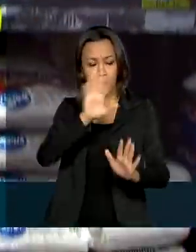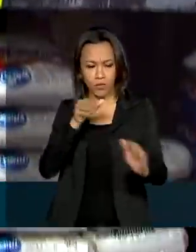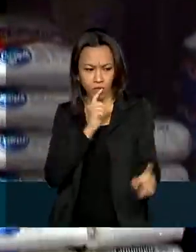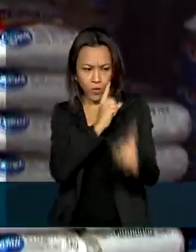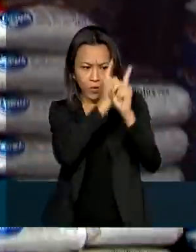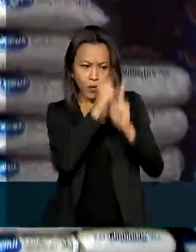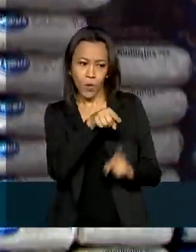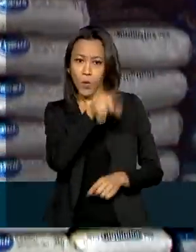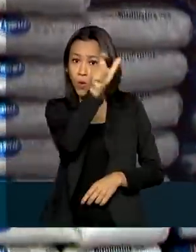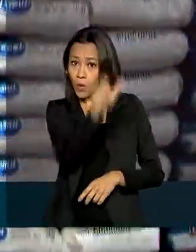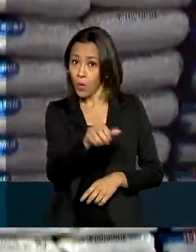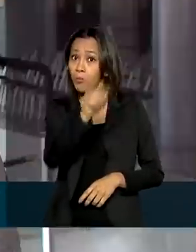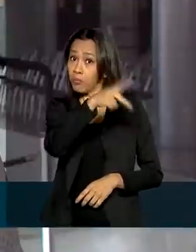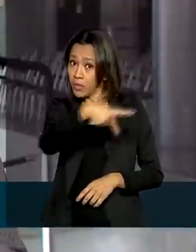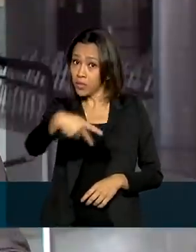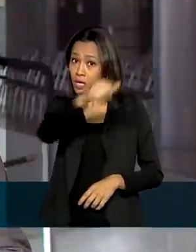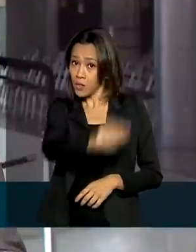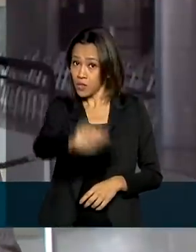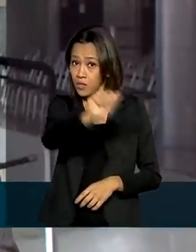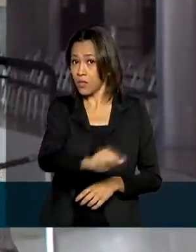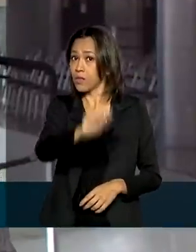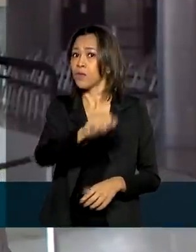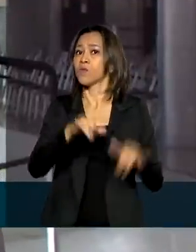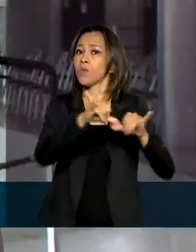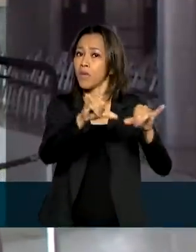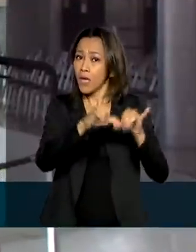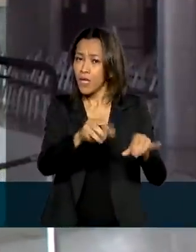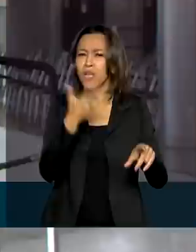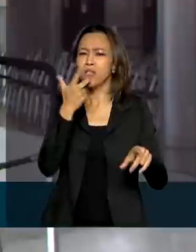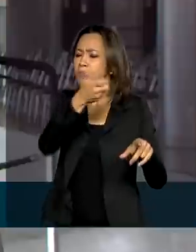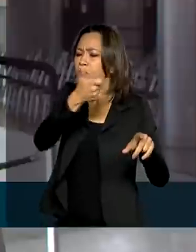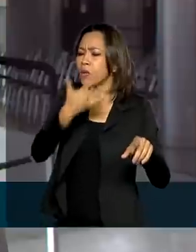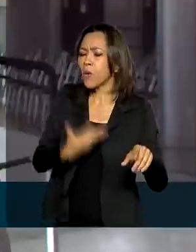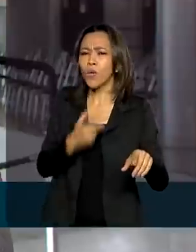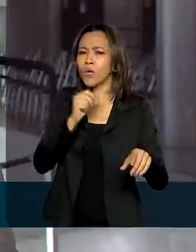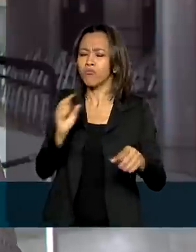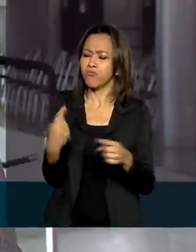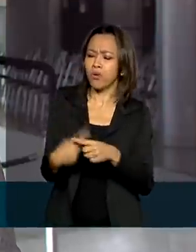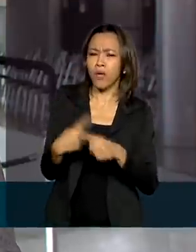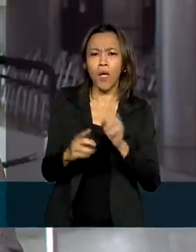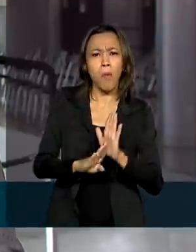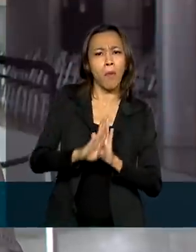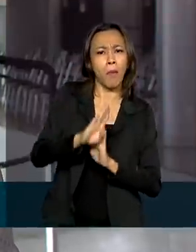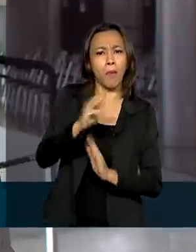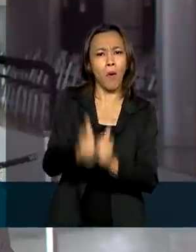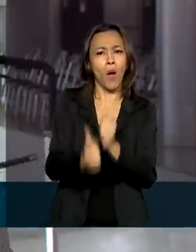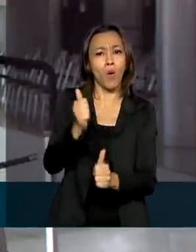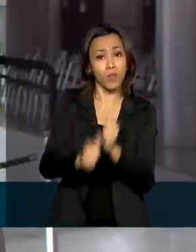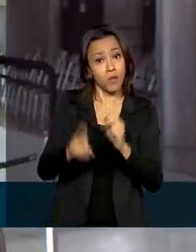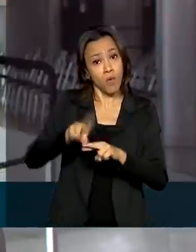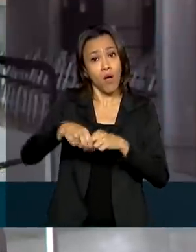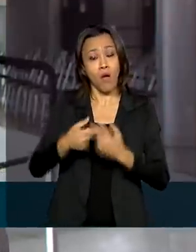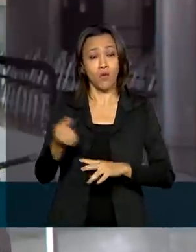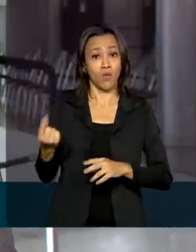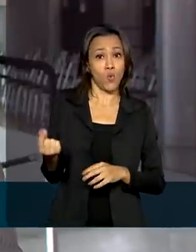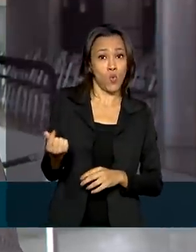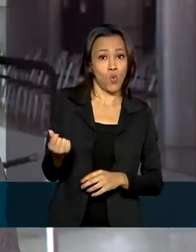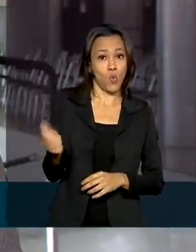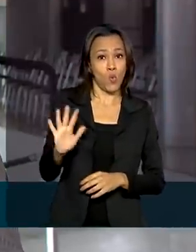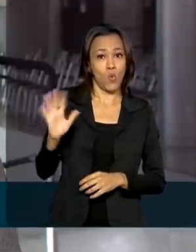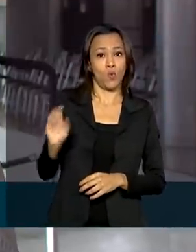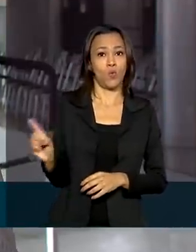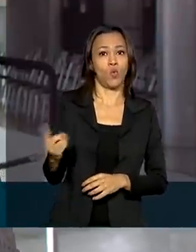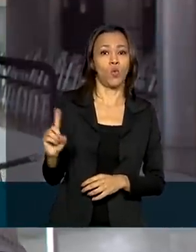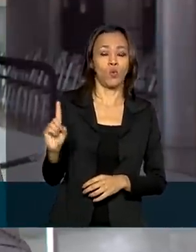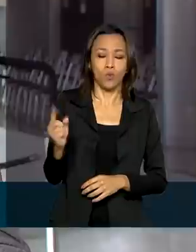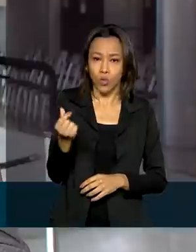João Sanzovo. Ele disse que o aumento do arroz está relacionado aí à valorização do dólar e também à maior demanda